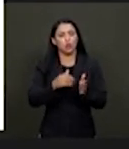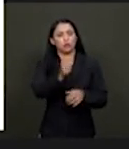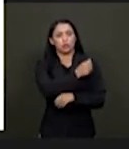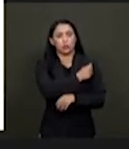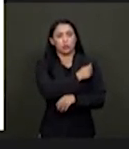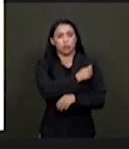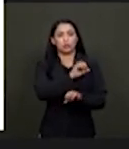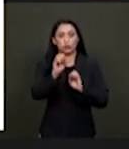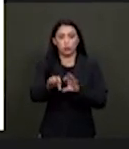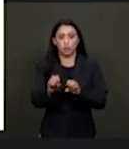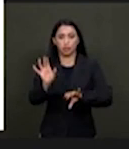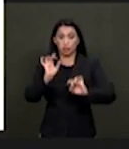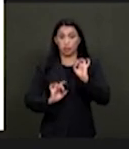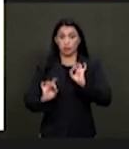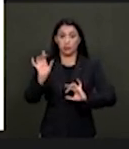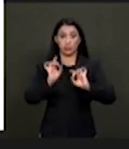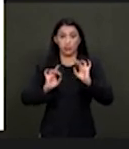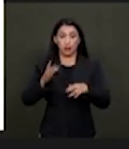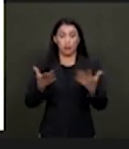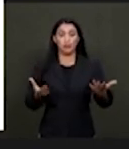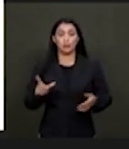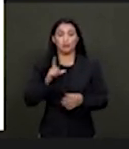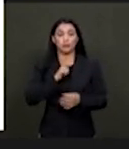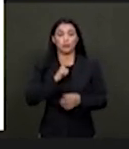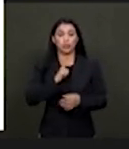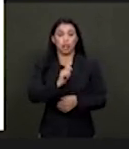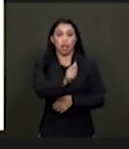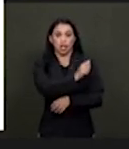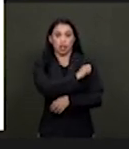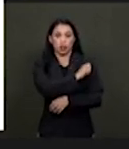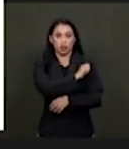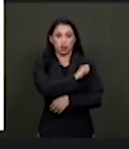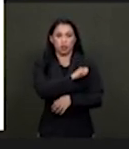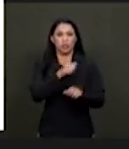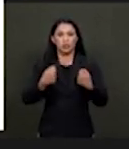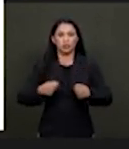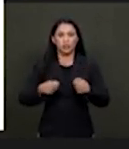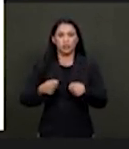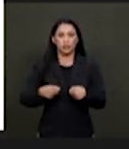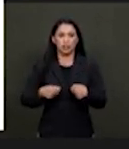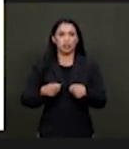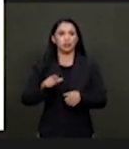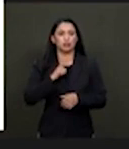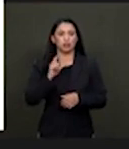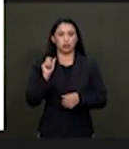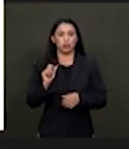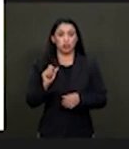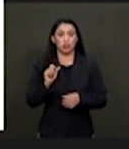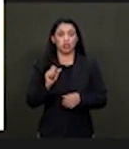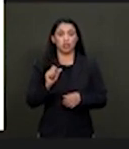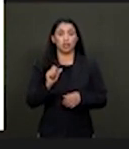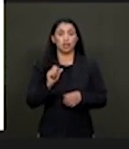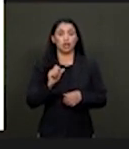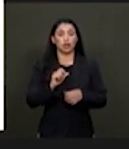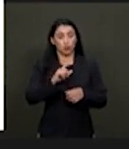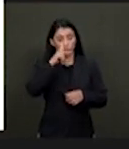especial. Ainda, muitos alunos precisam de atendimento de reabilitação e autocuidado. Isso